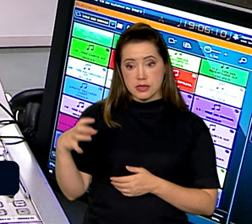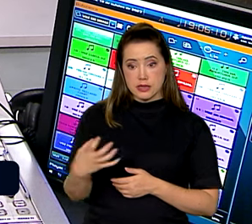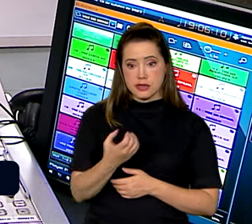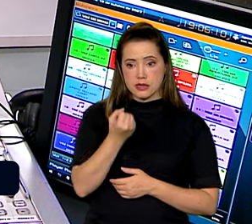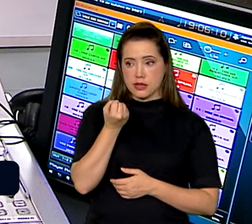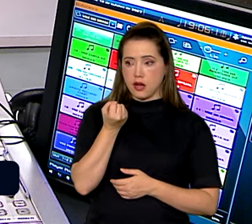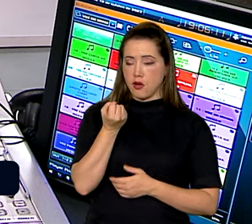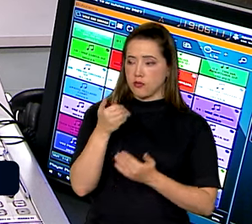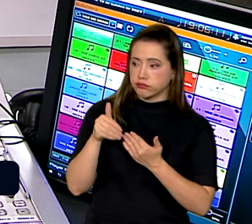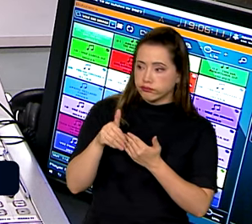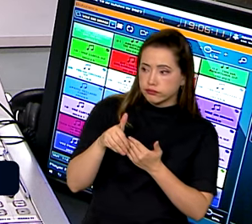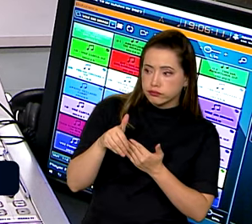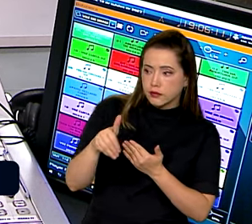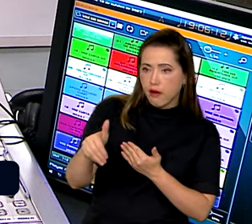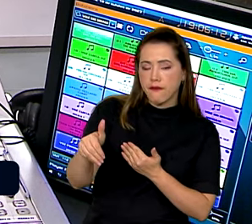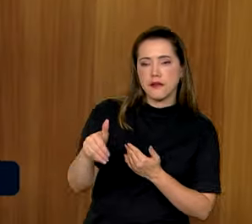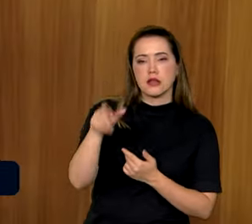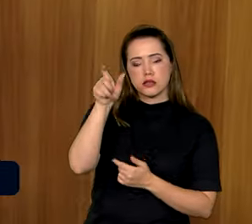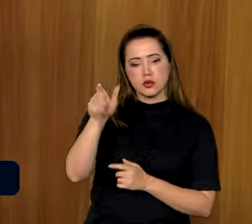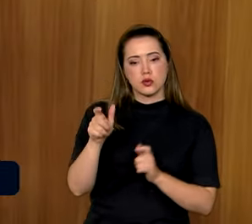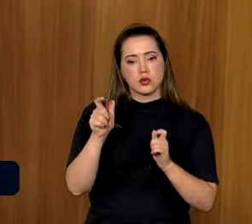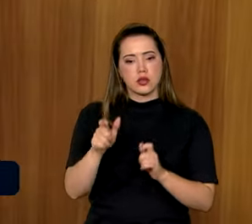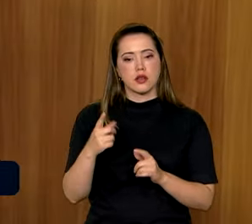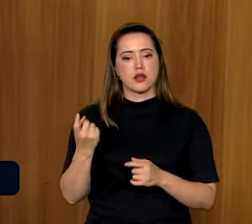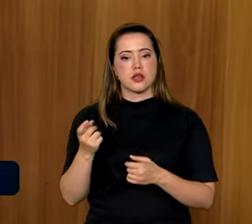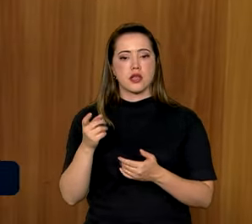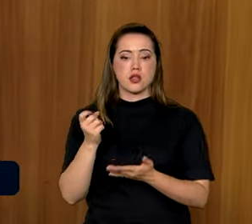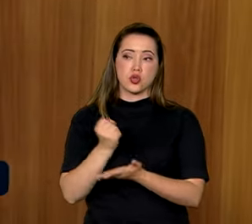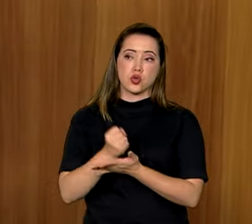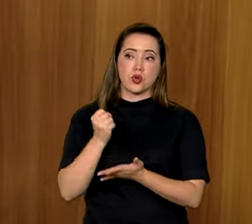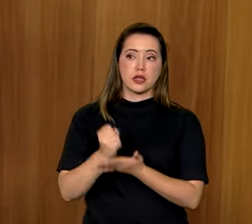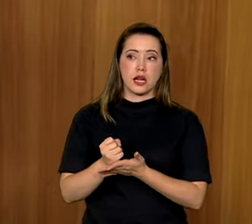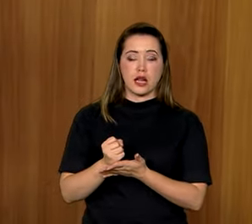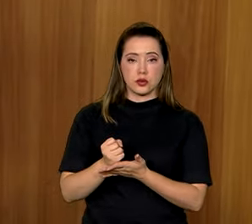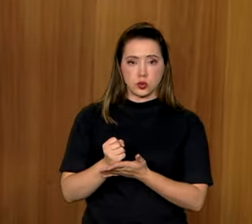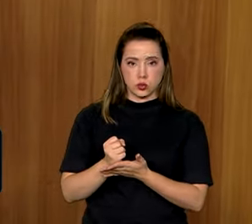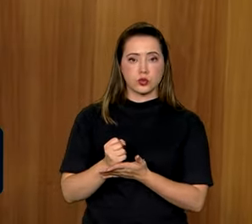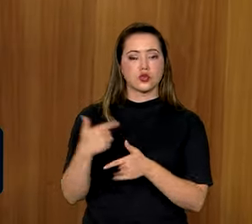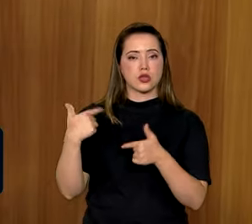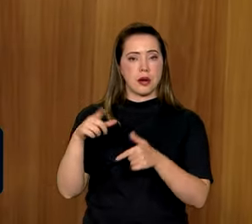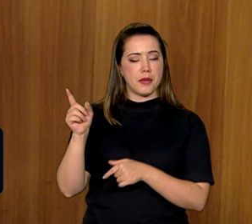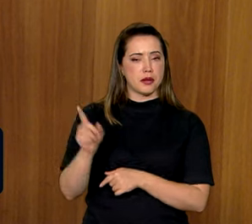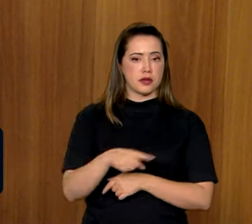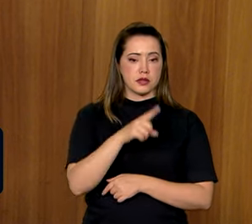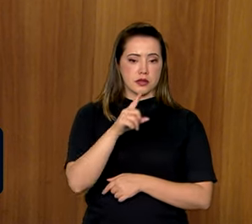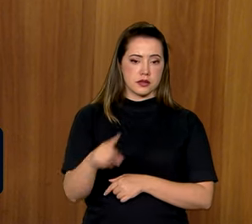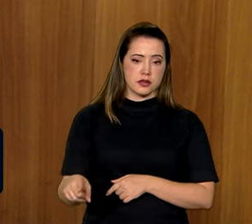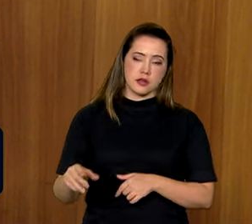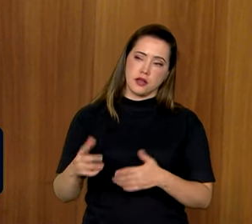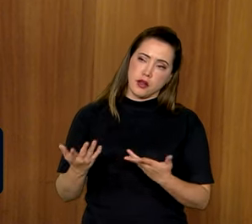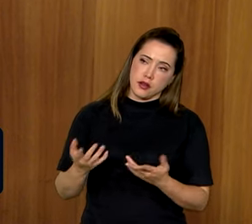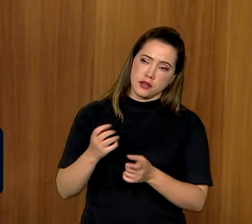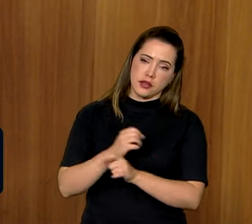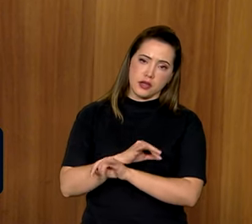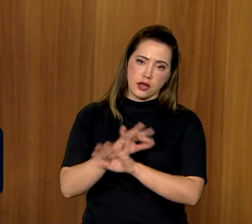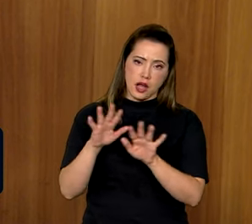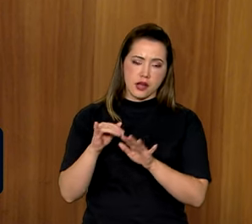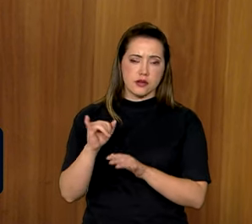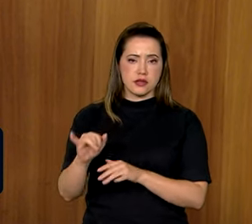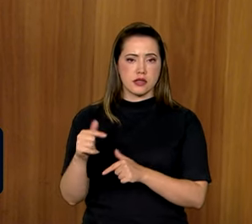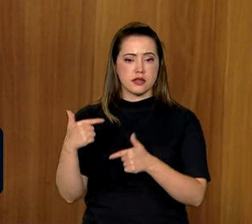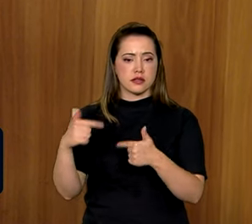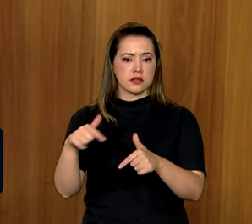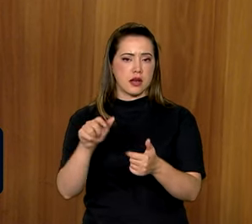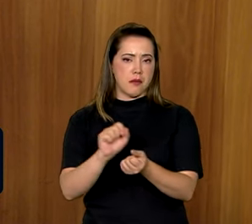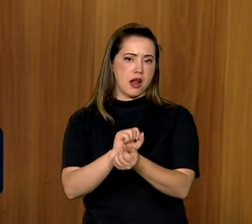parte da inspeção do trabalho, nós vamos promover a rescisão indireta, que é o cancelamento do contrato desse trabalhador. Obviamente, se ele estava submetido à